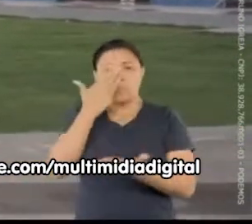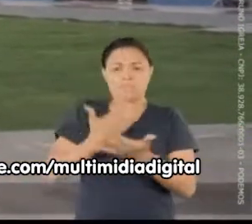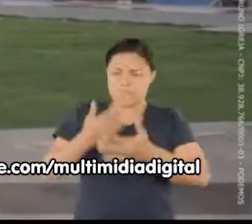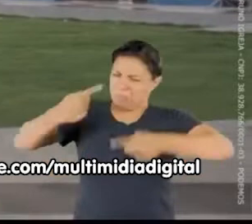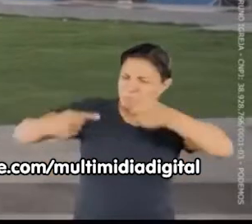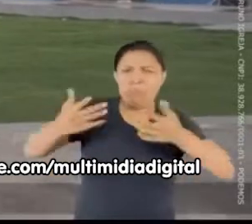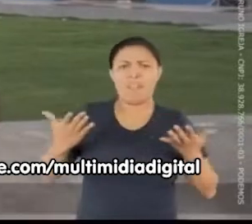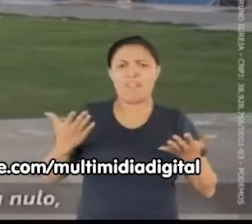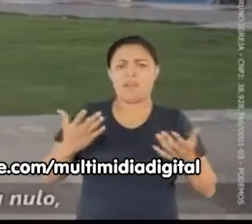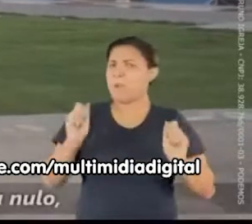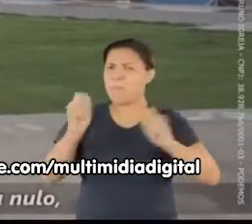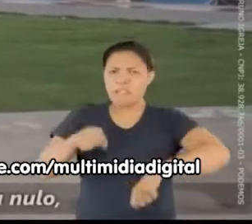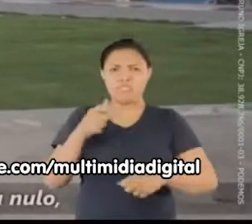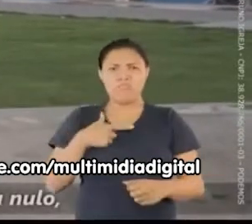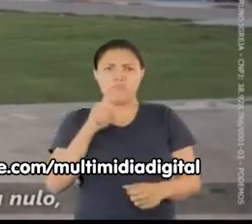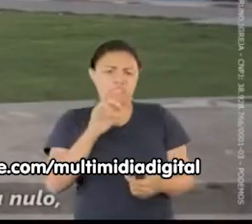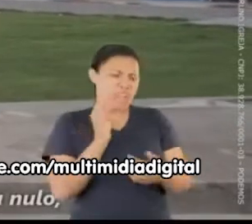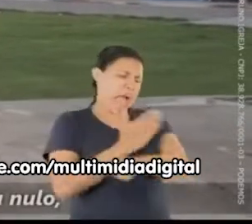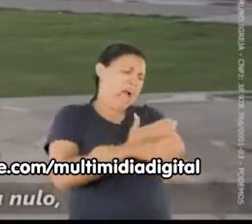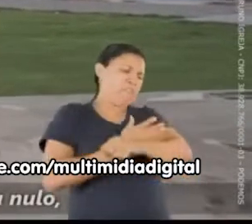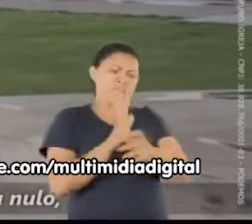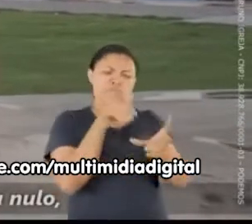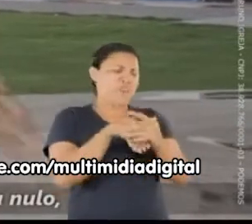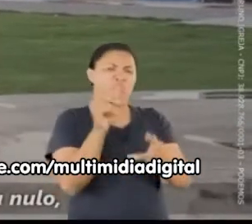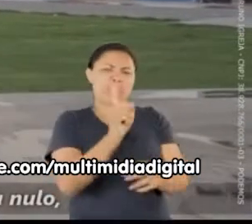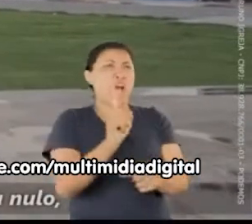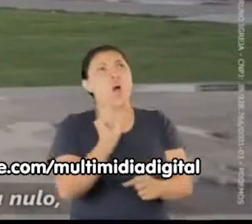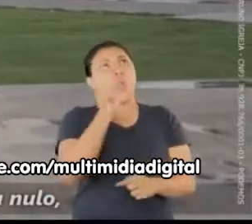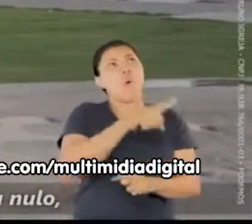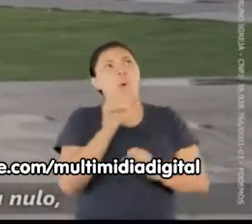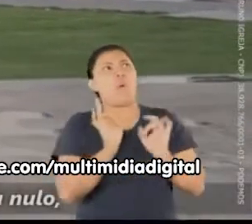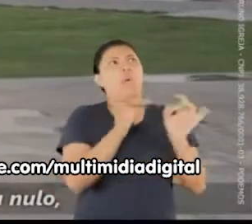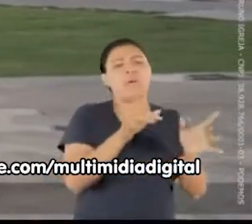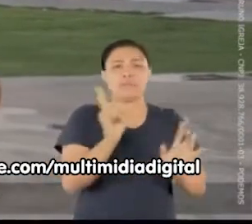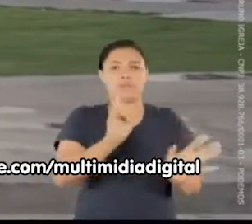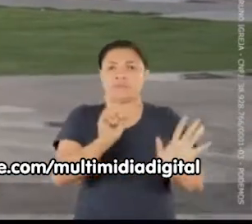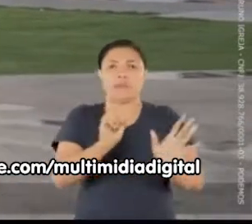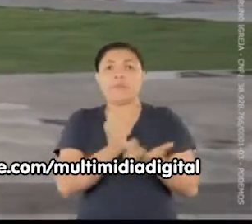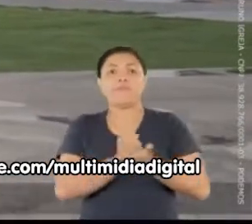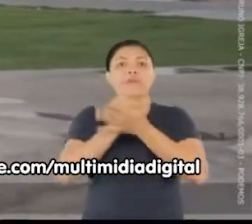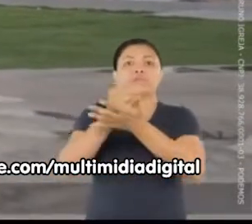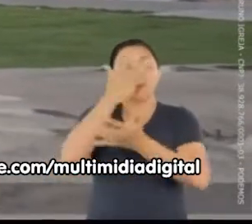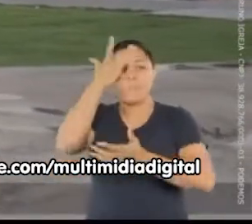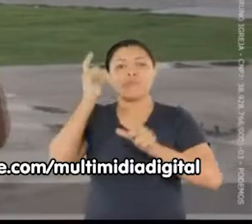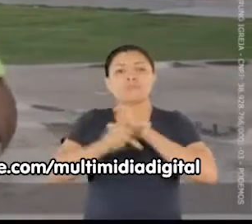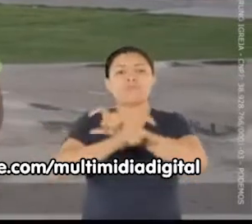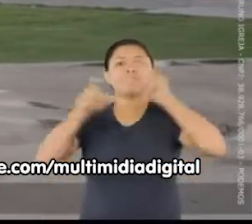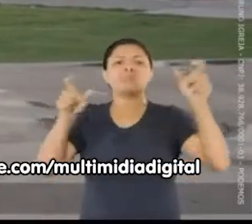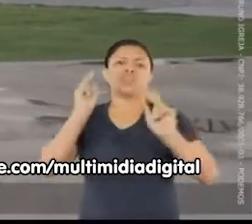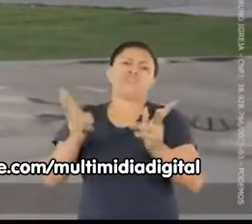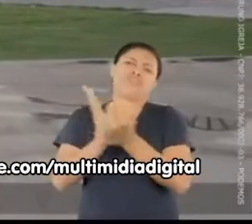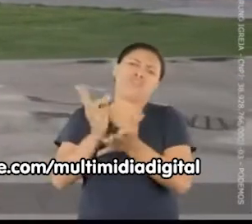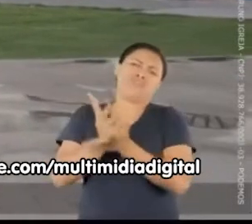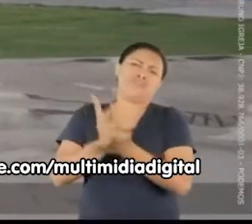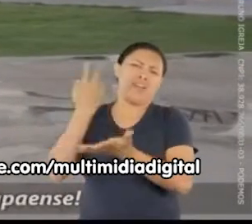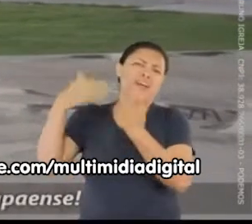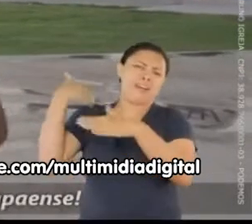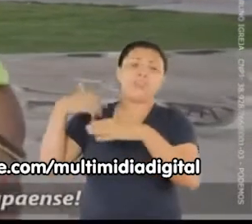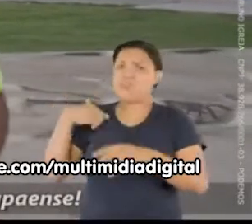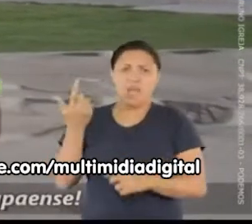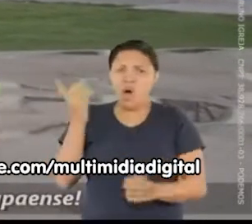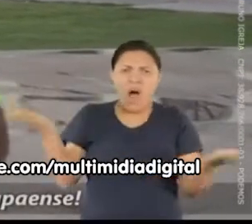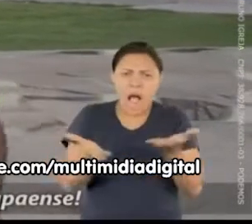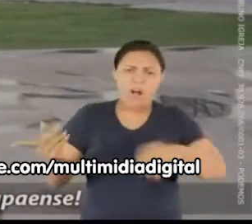desacreditada da política. Mas não adianta você deixar de votar, votar branco ou nulo. Isso somente favorece os políticos da reeleição.